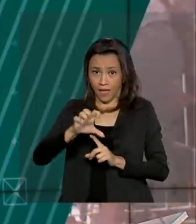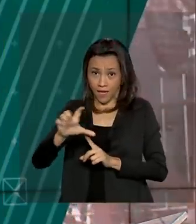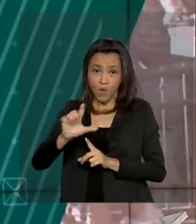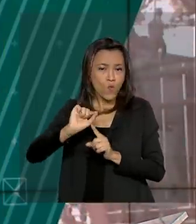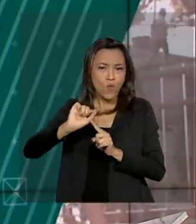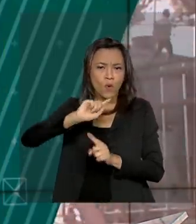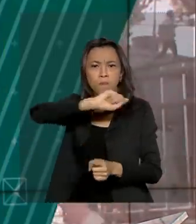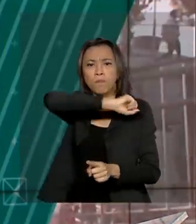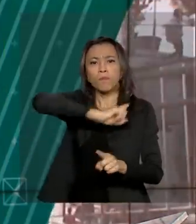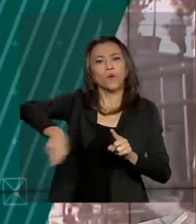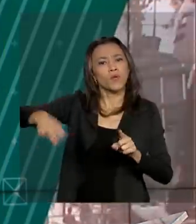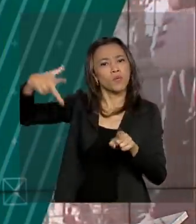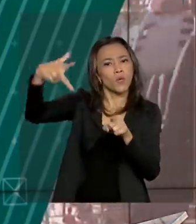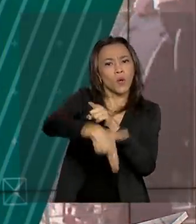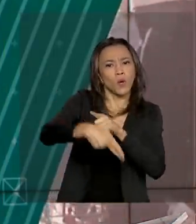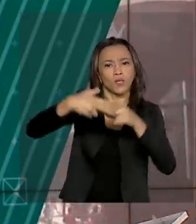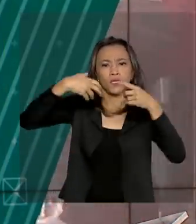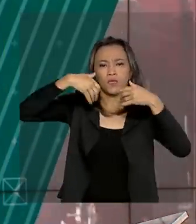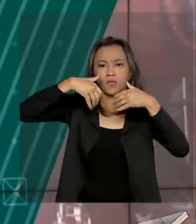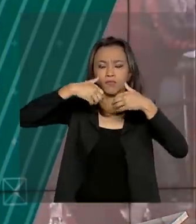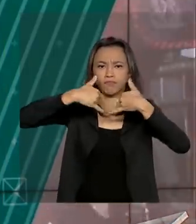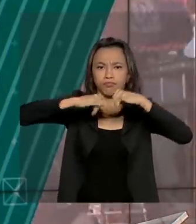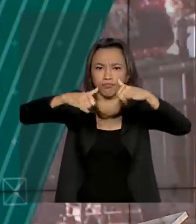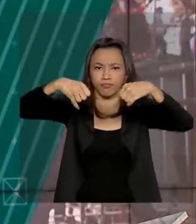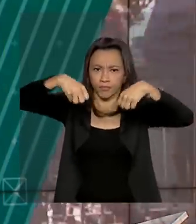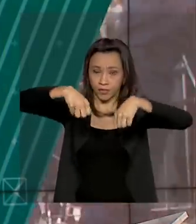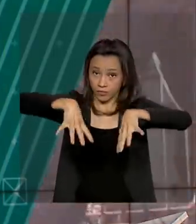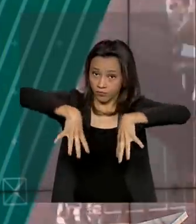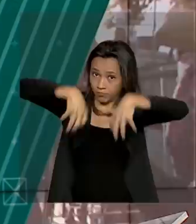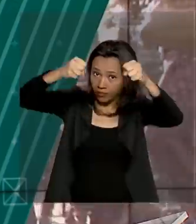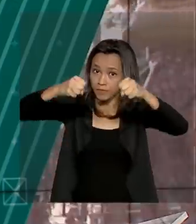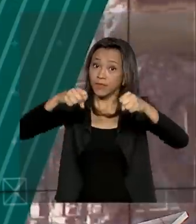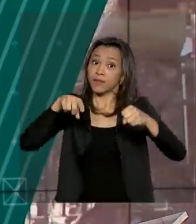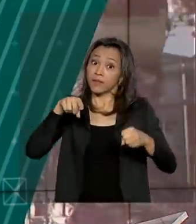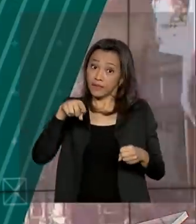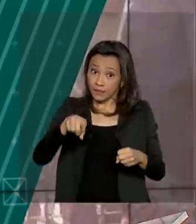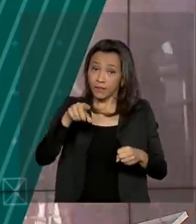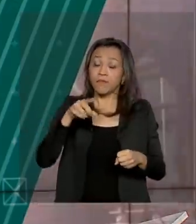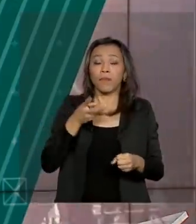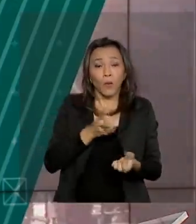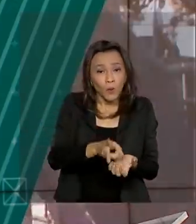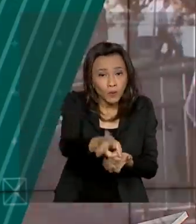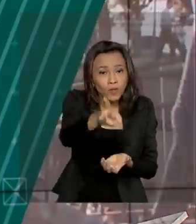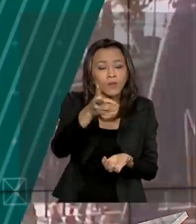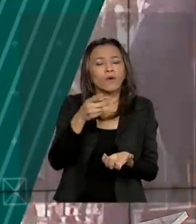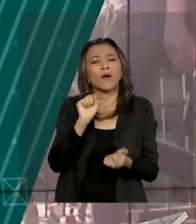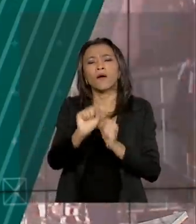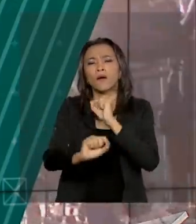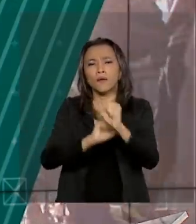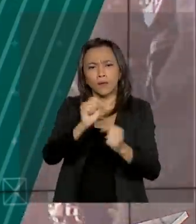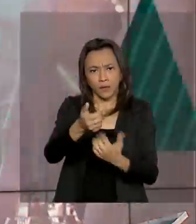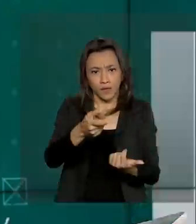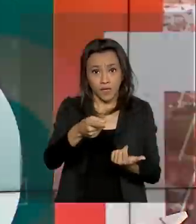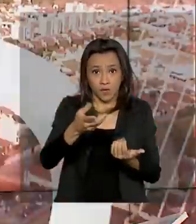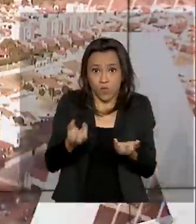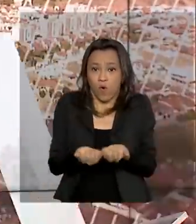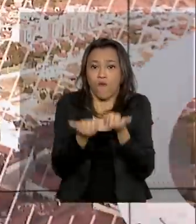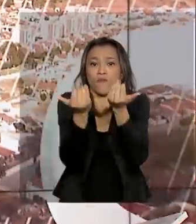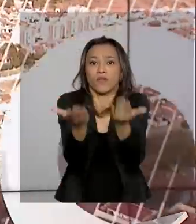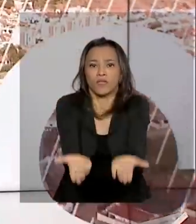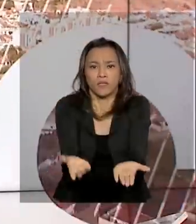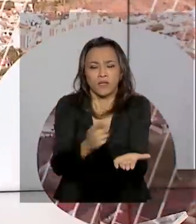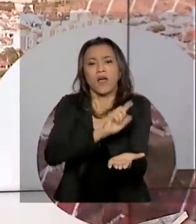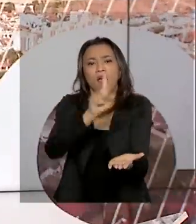fornecimento de energia para consumidores inadimplentes e prevê a manutenção dos serviços de transmissão de energia. O objetivo é